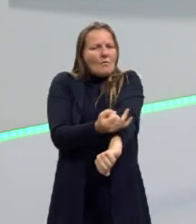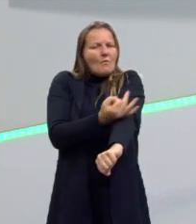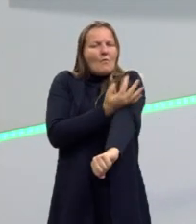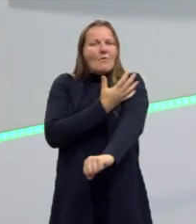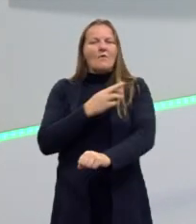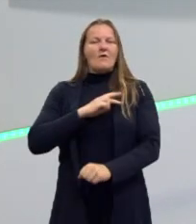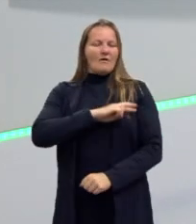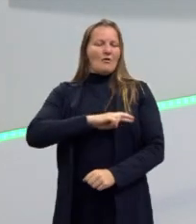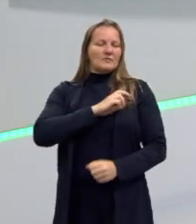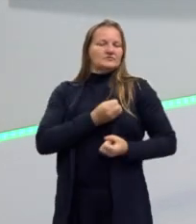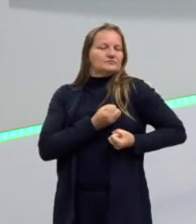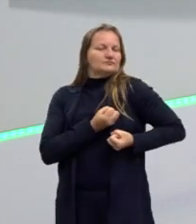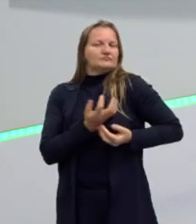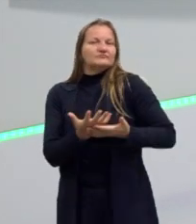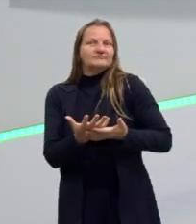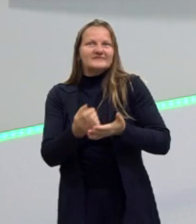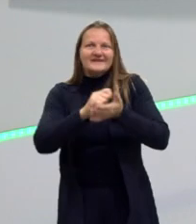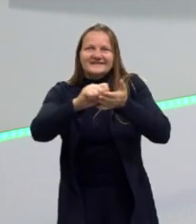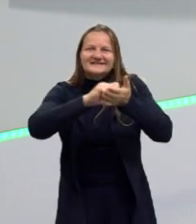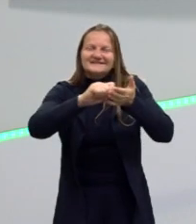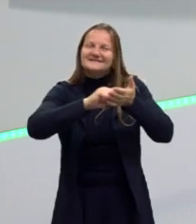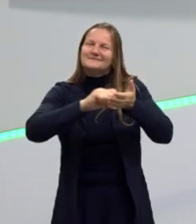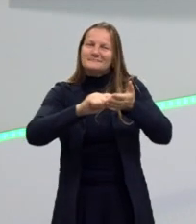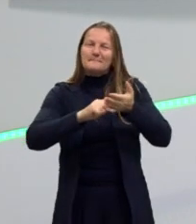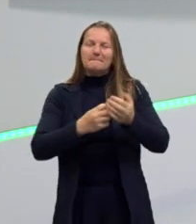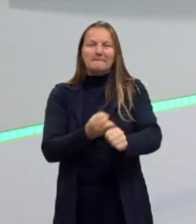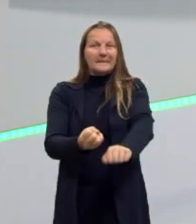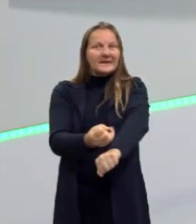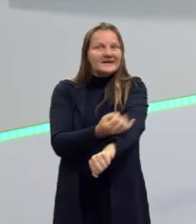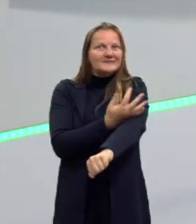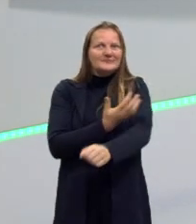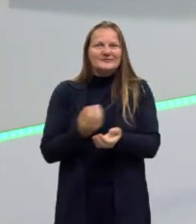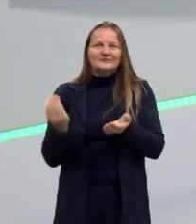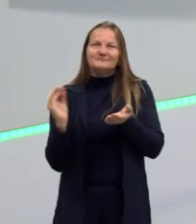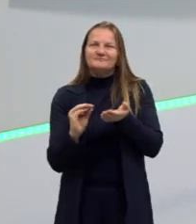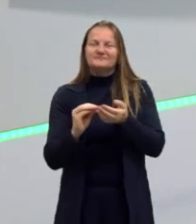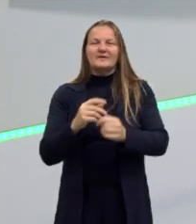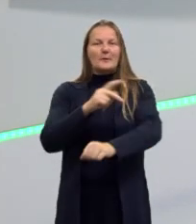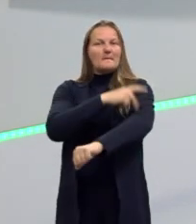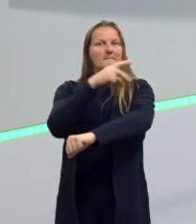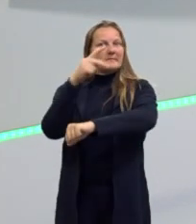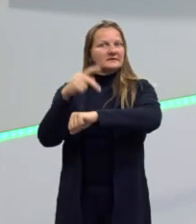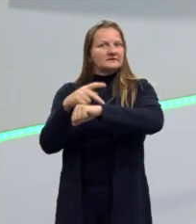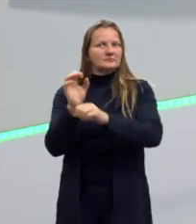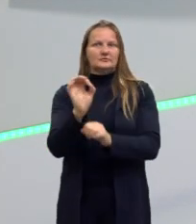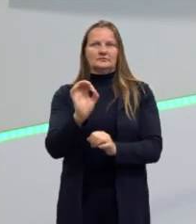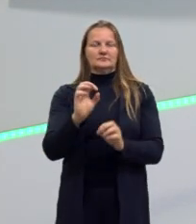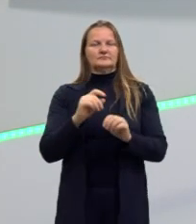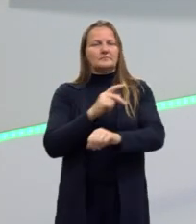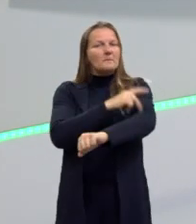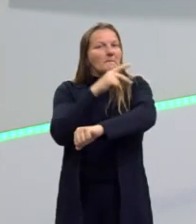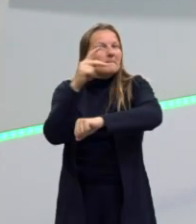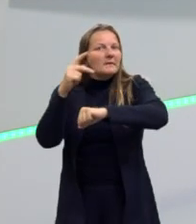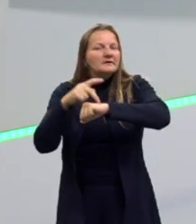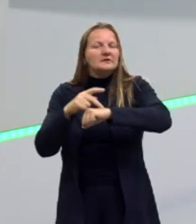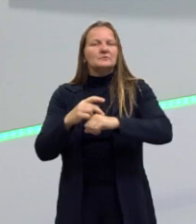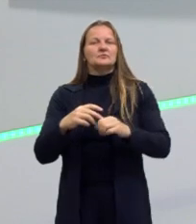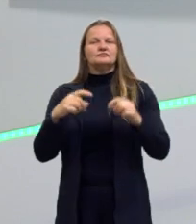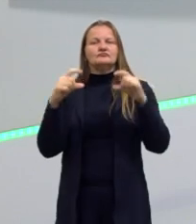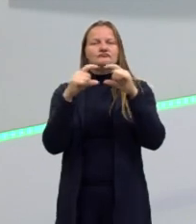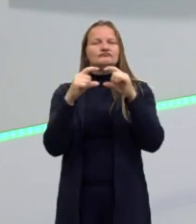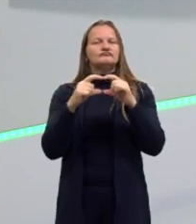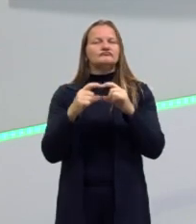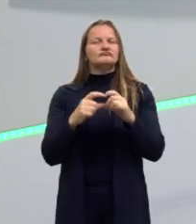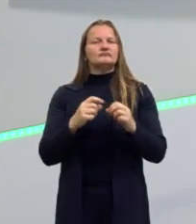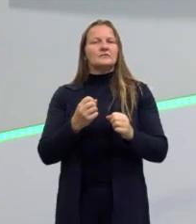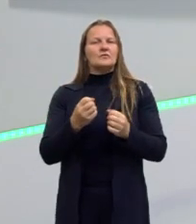romantismo lá de trás e traz de volta a questão das emoções. Enquanto o parnasianismo, não. O parnasianismo vai ficar ali naquele meio